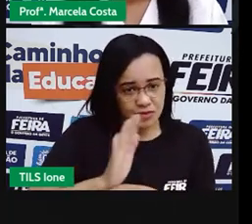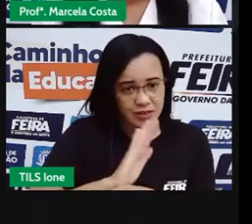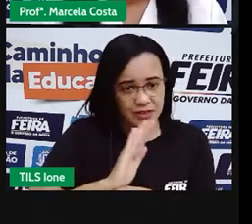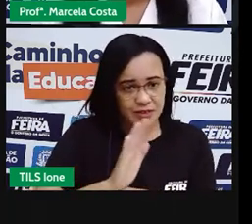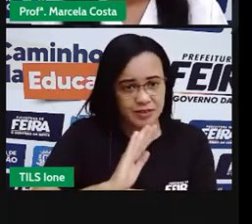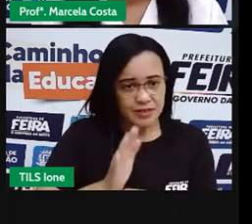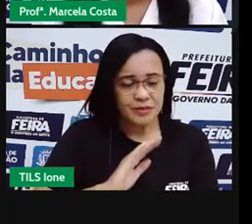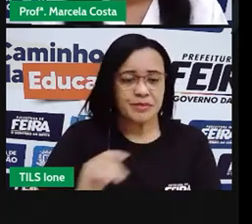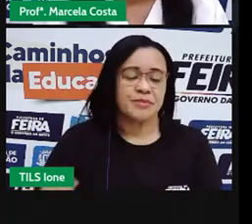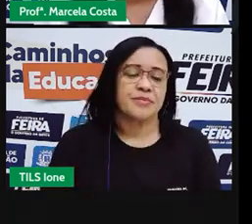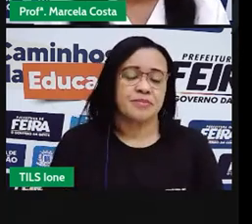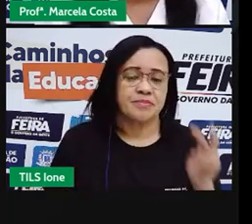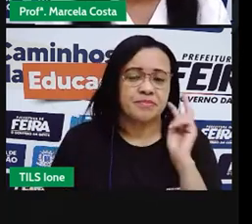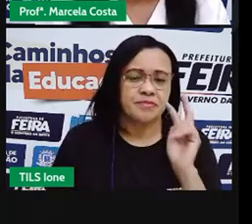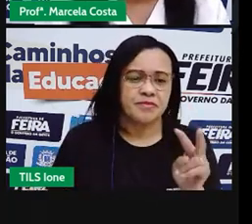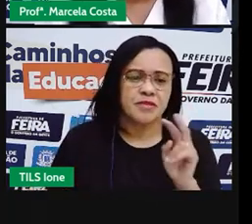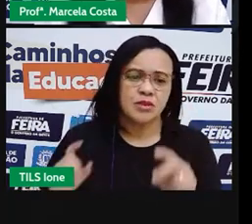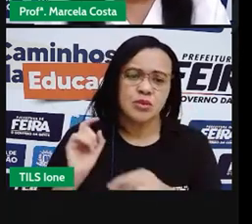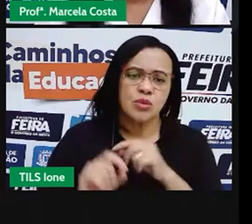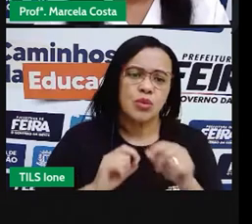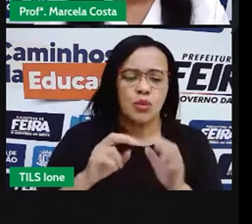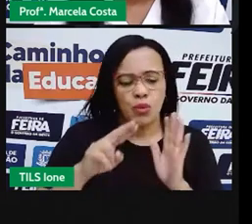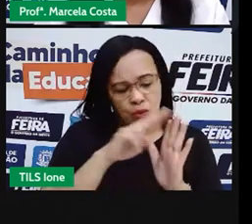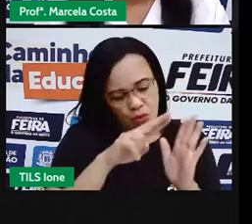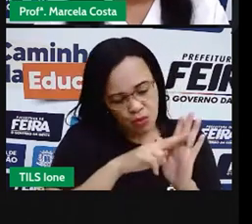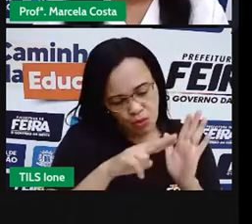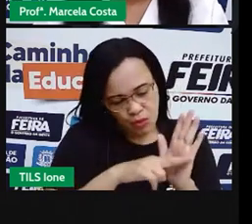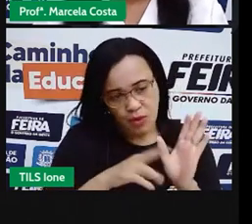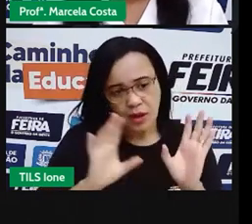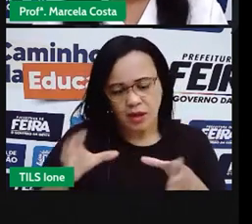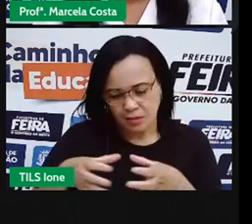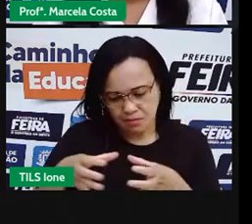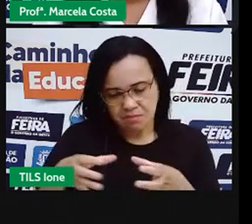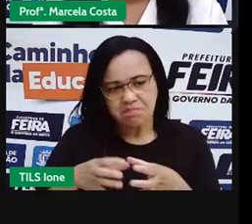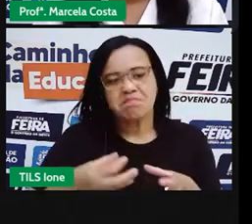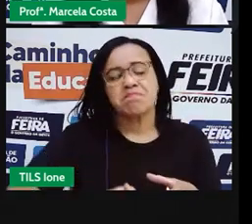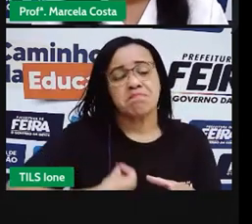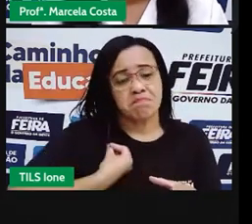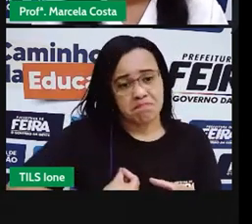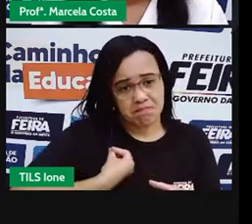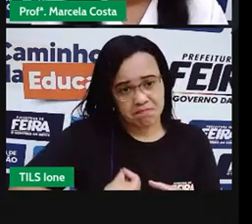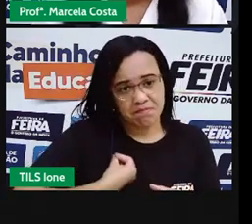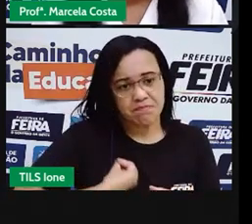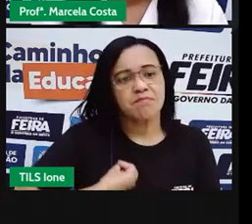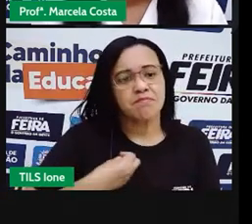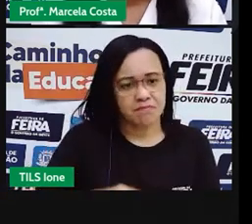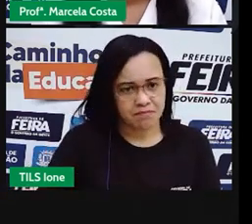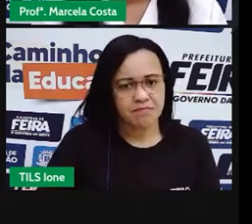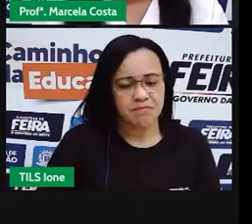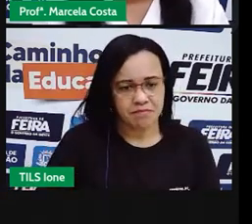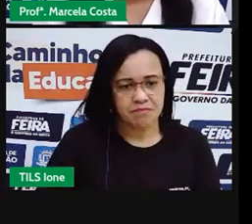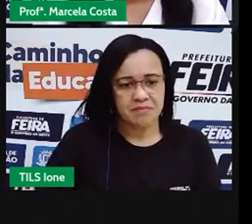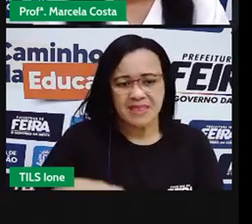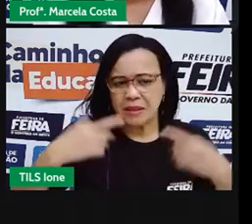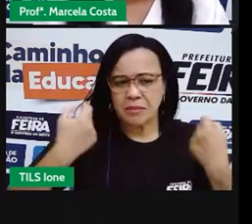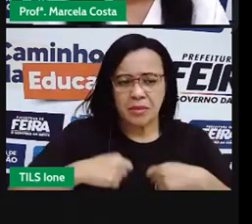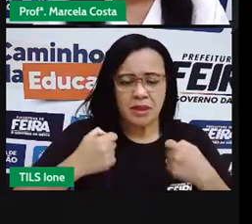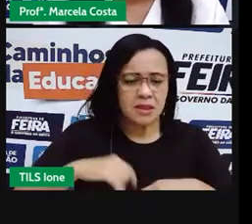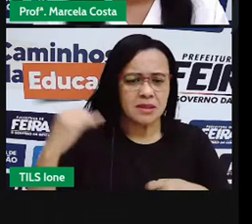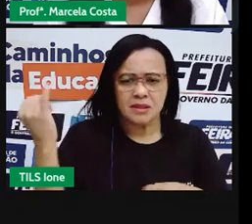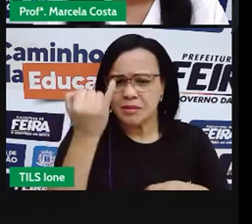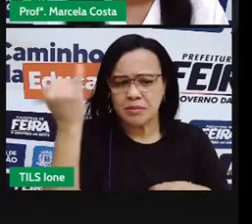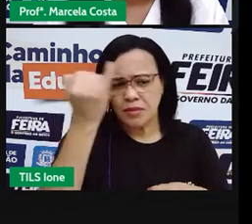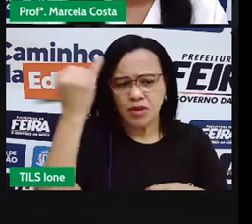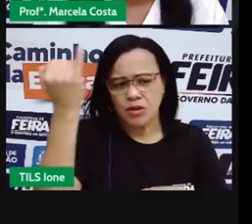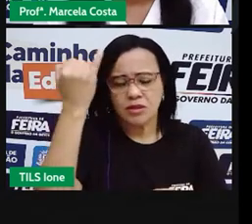Aí a gente foi ver uma das regras do convivente que foi a questão fundamental para a gente